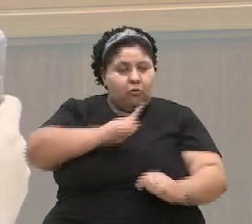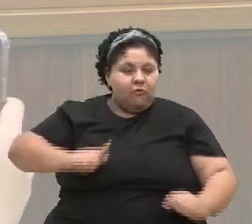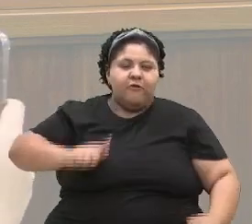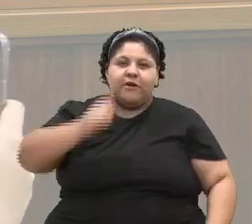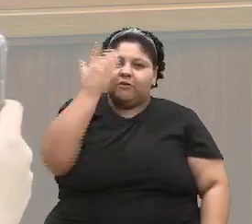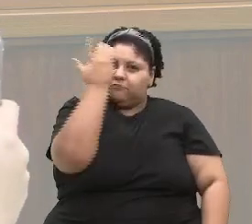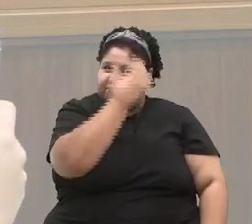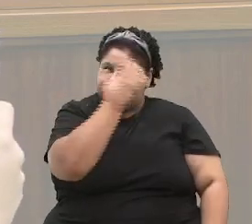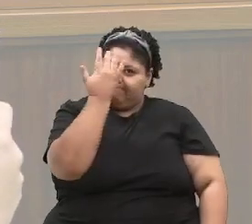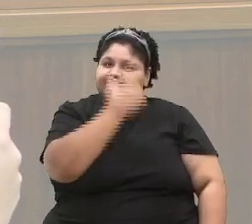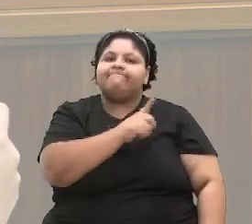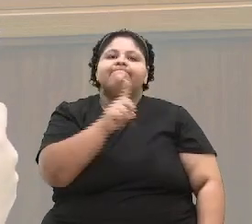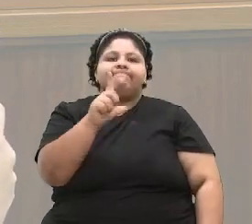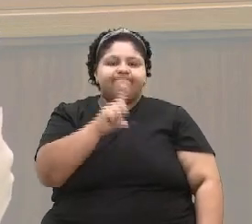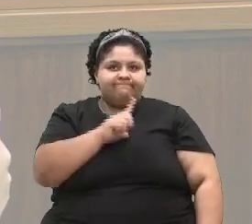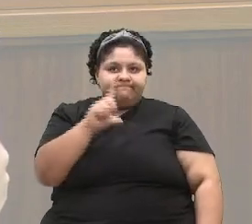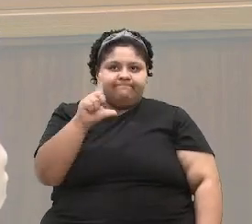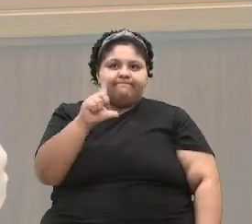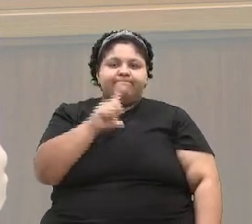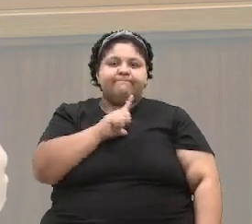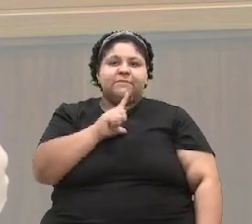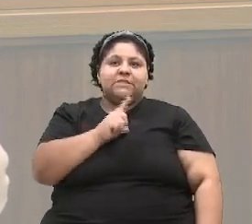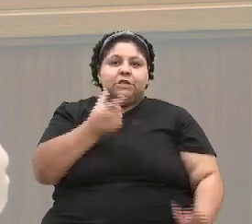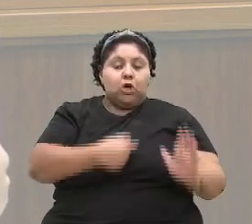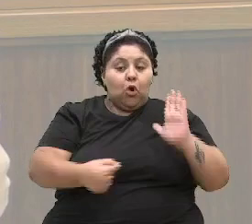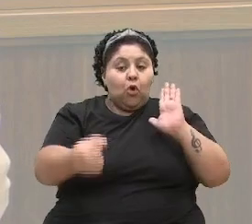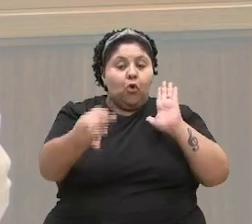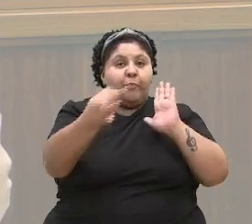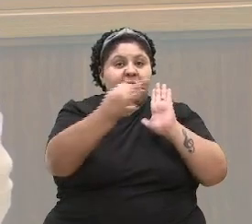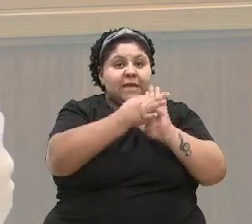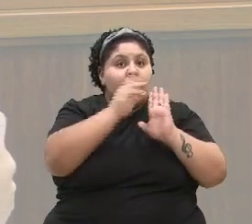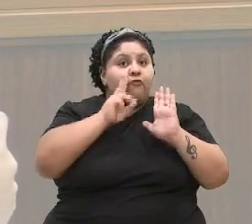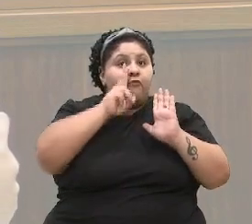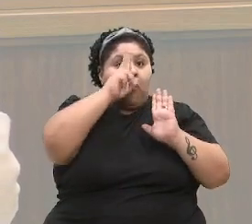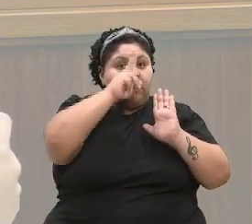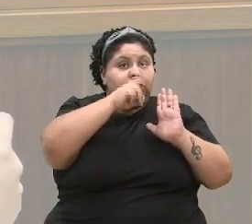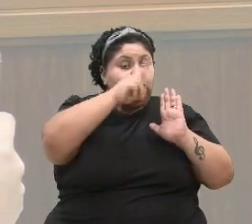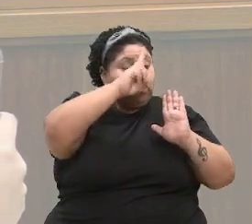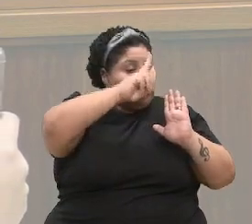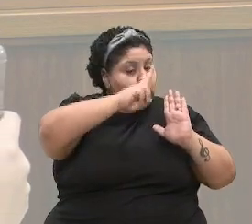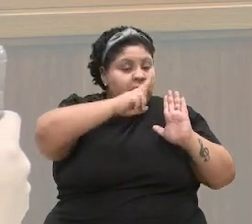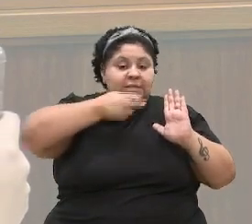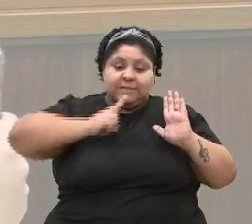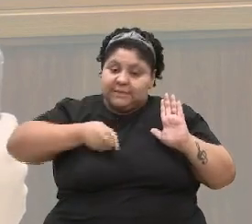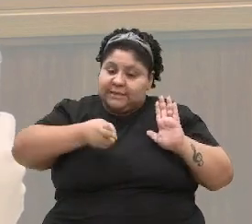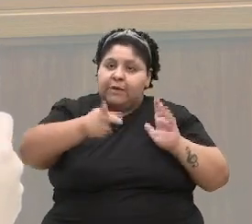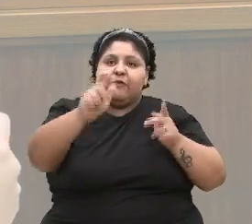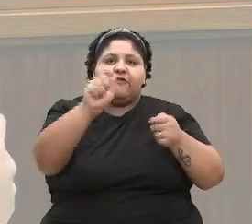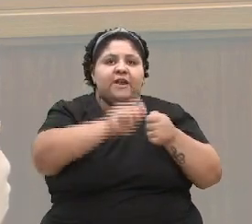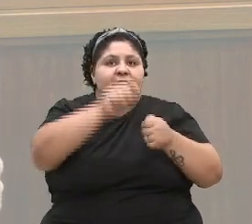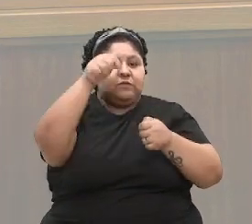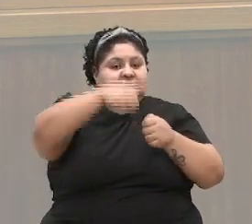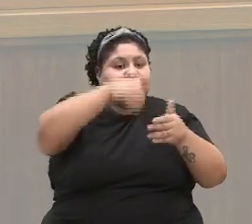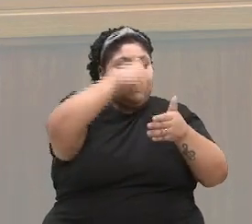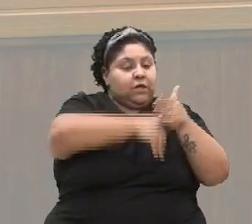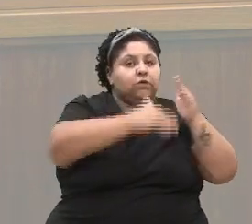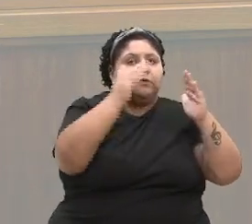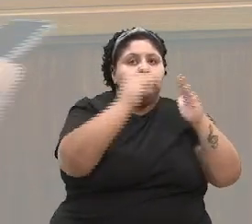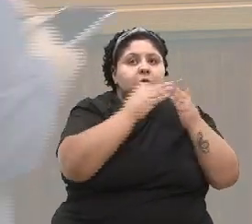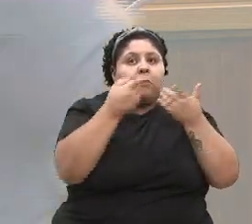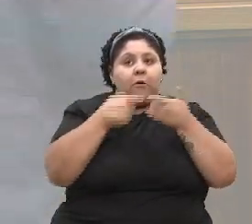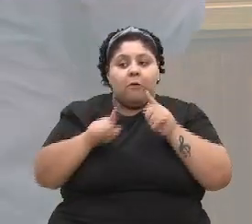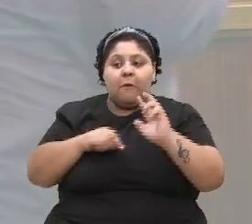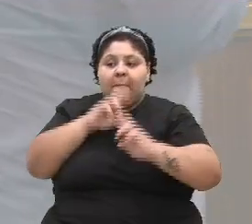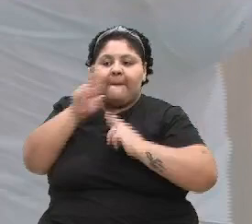gente sempre se posiciona em relação a isso, nunca deixaremos de fazer isso aqui dentro desta casa, mas em